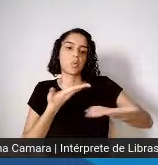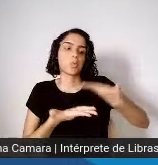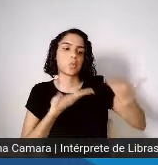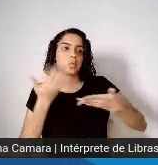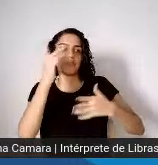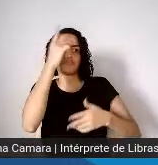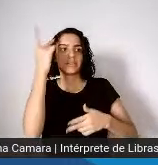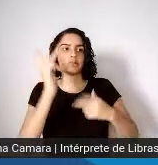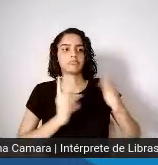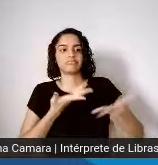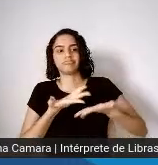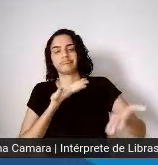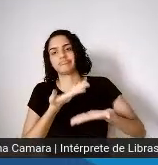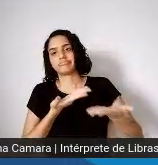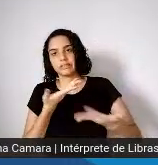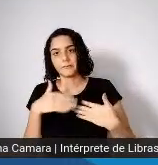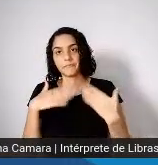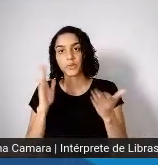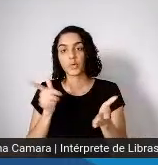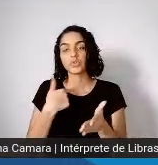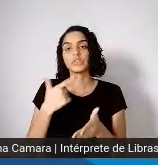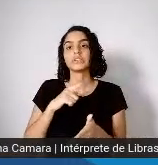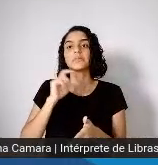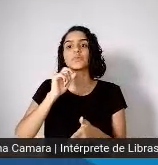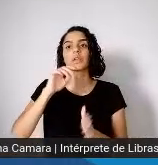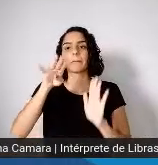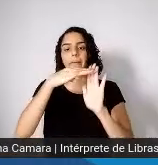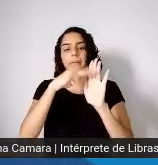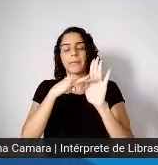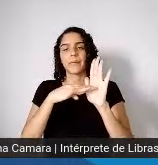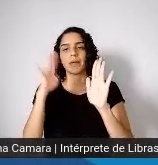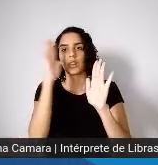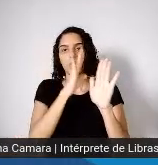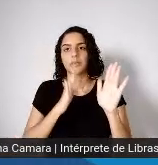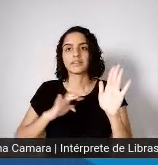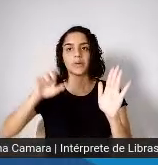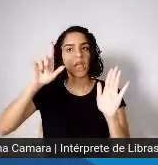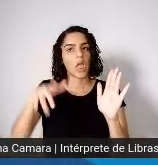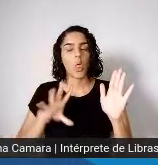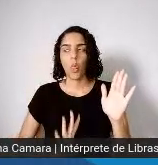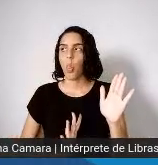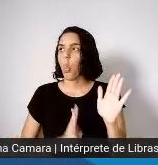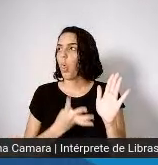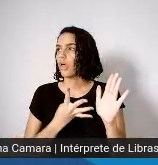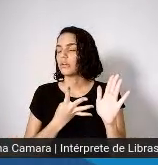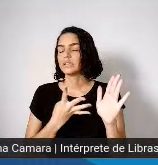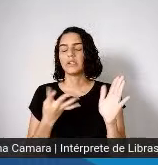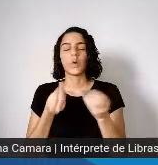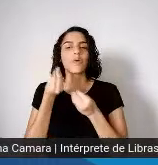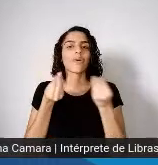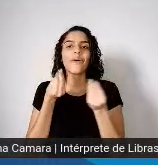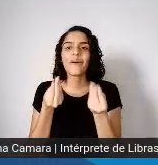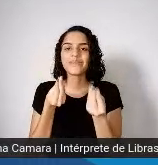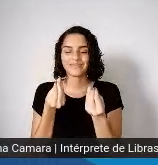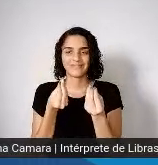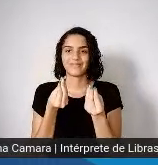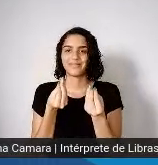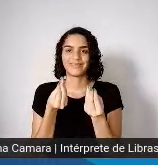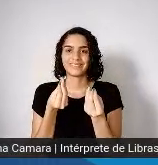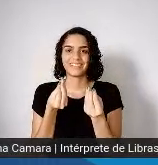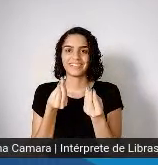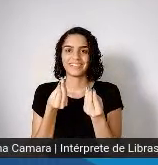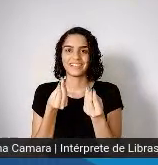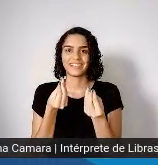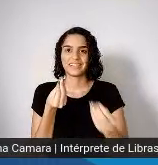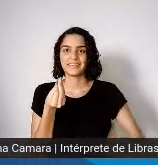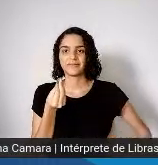E hoje temos esse quadro no Brasil que é um quadro pavoroso, dramático e que não poderia ser como está